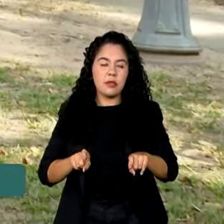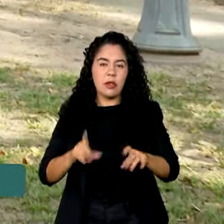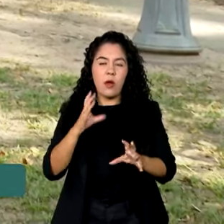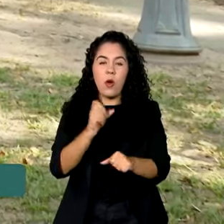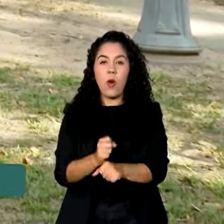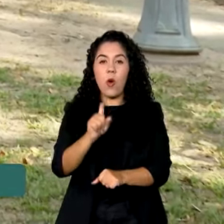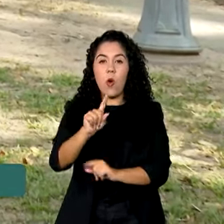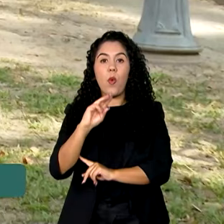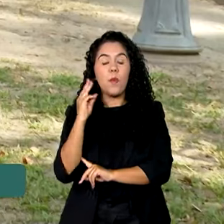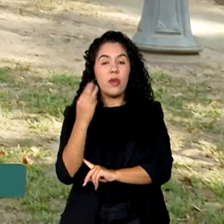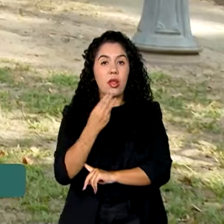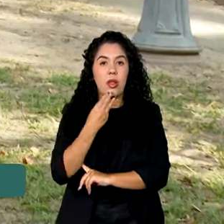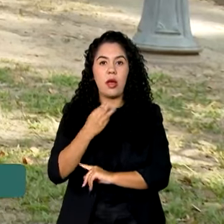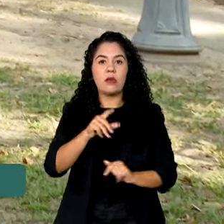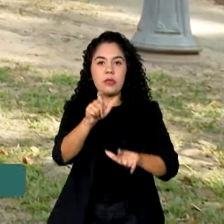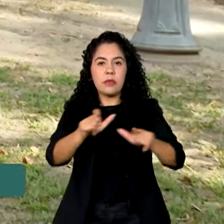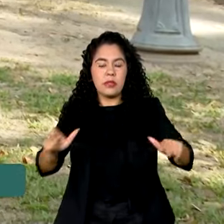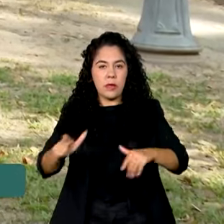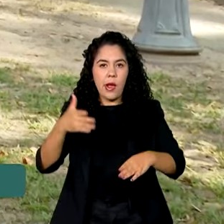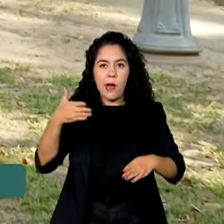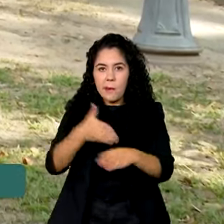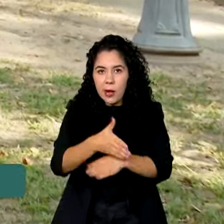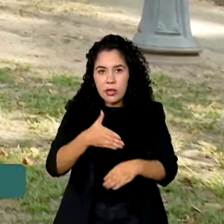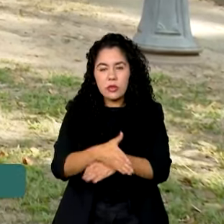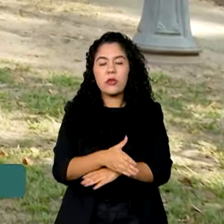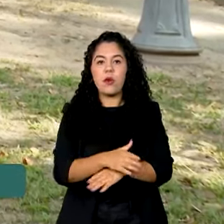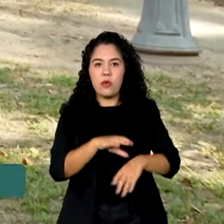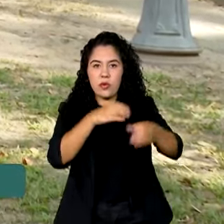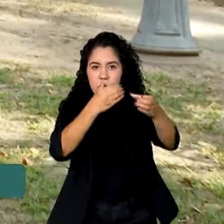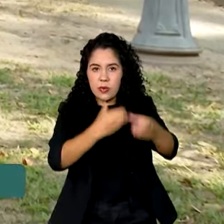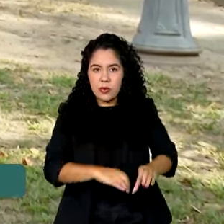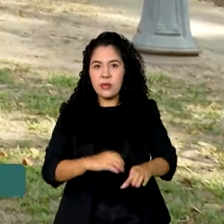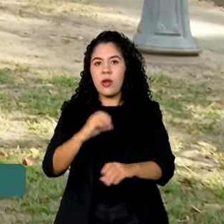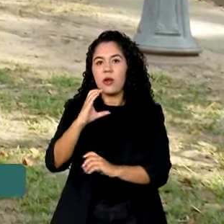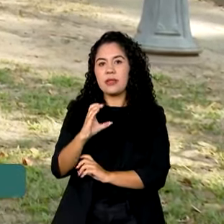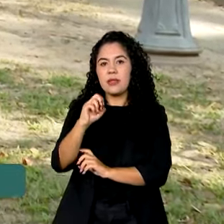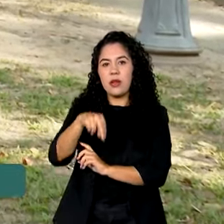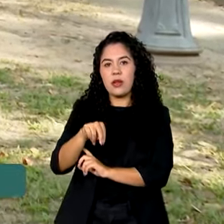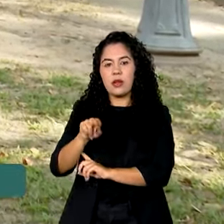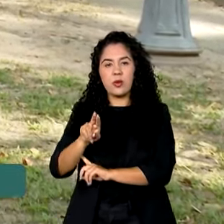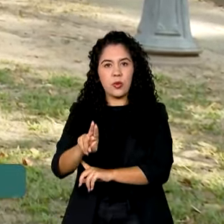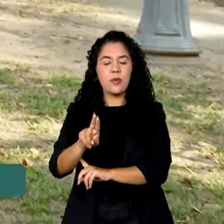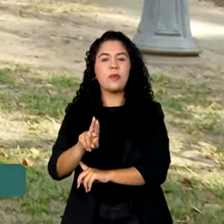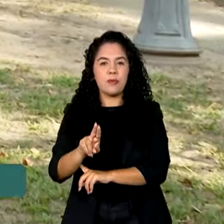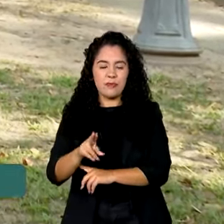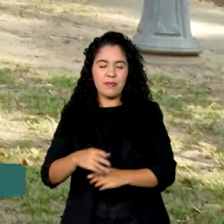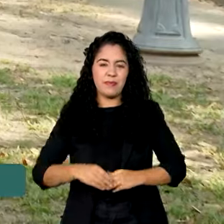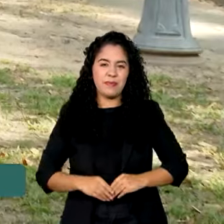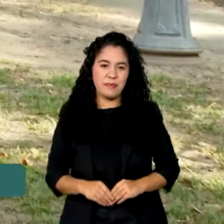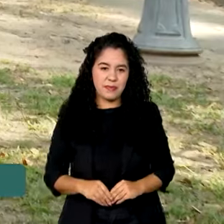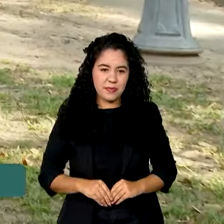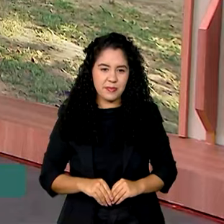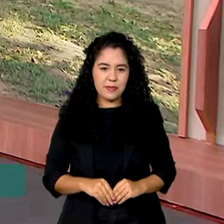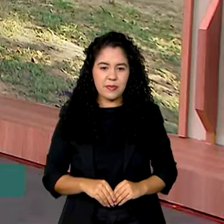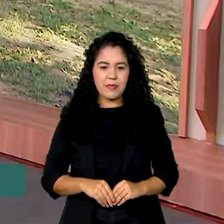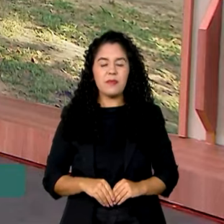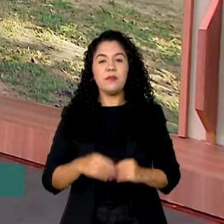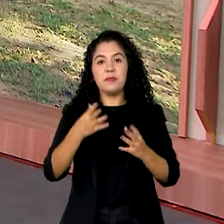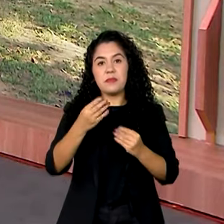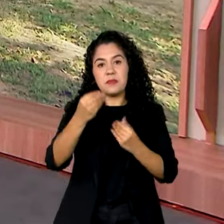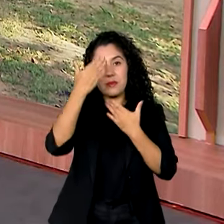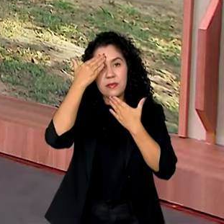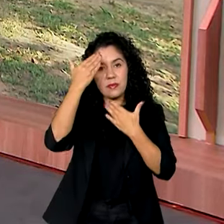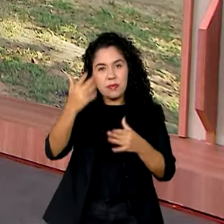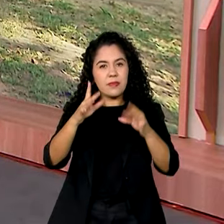de pessoas participaram do concurso unificado, que foi o maior da história do país. Eu volto com você, Vanessa. Ok, muito